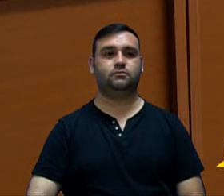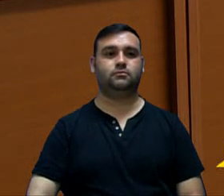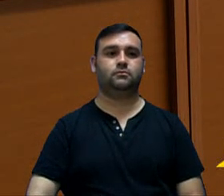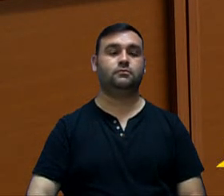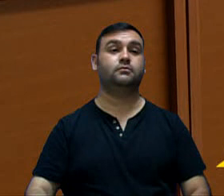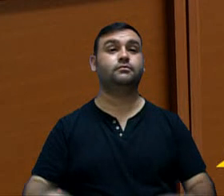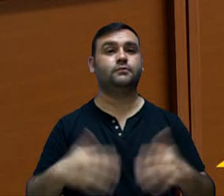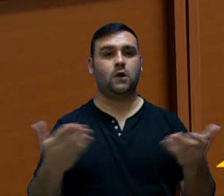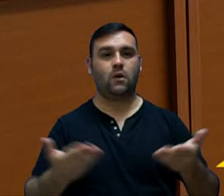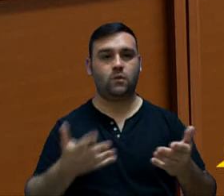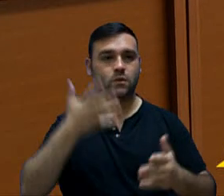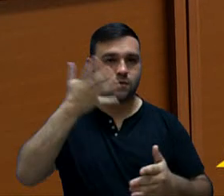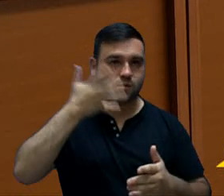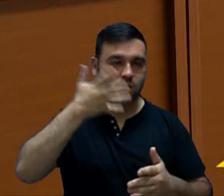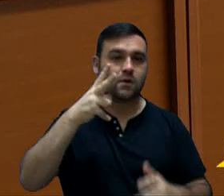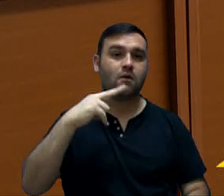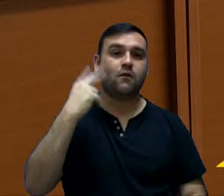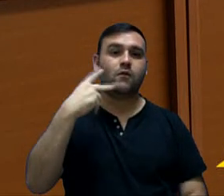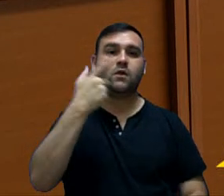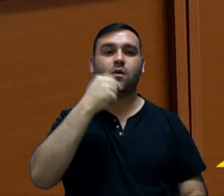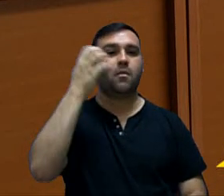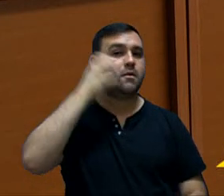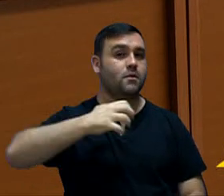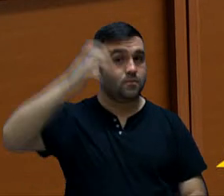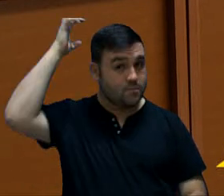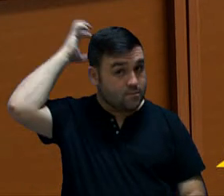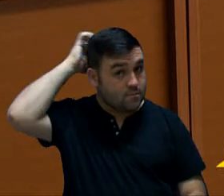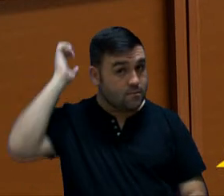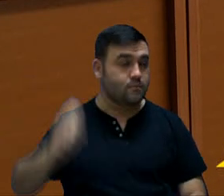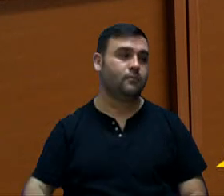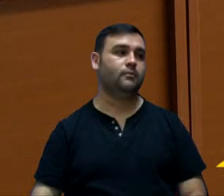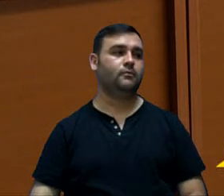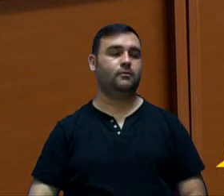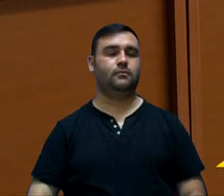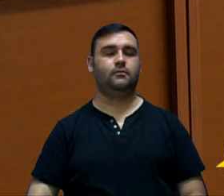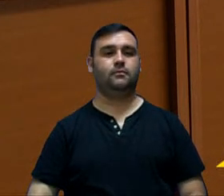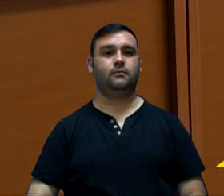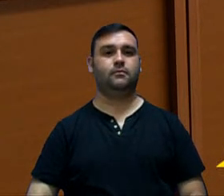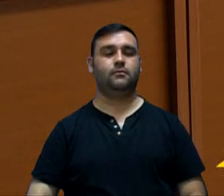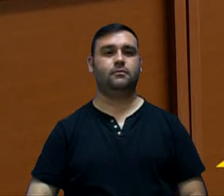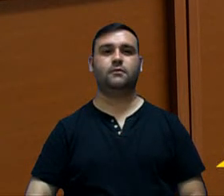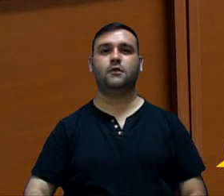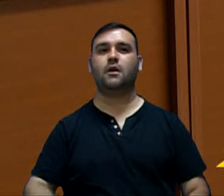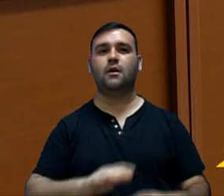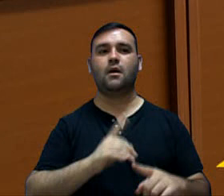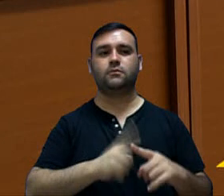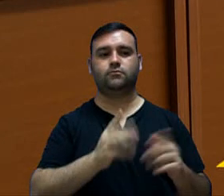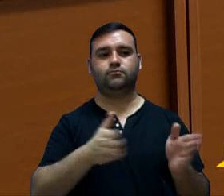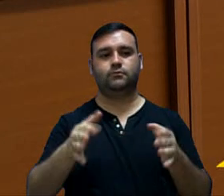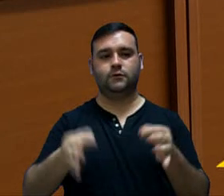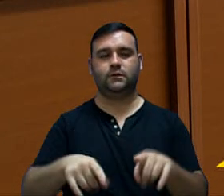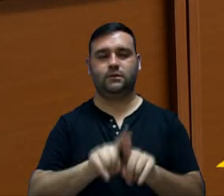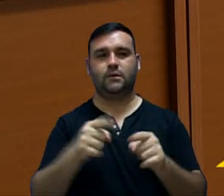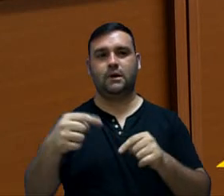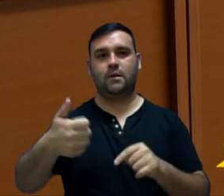Então, agora eu passo a palavra aqui para o vereador Périx Hersch. É só por uma questão de ordem.